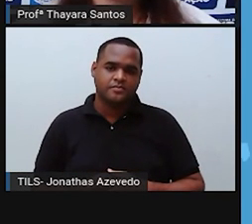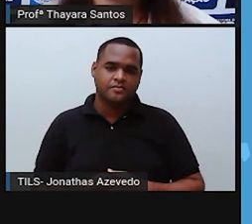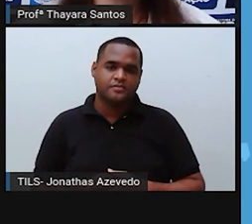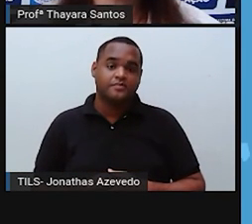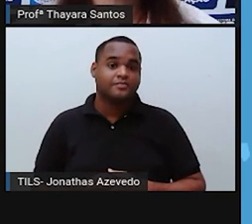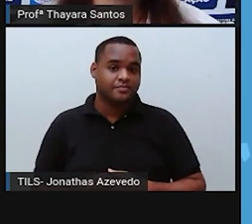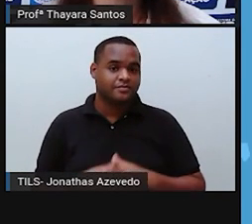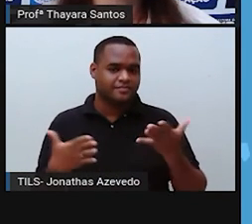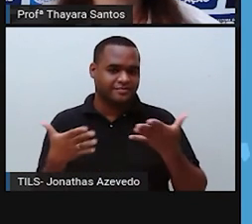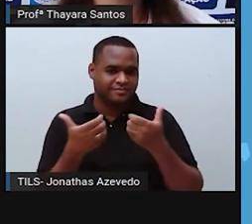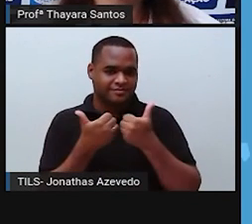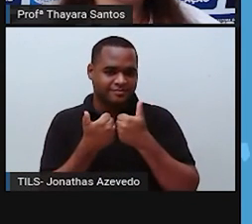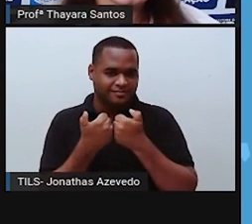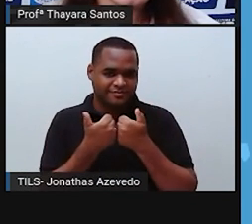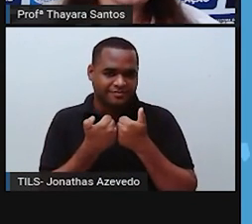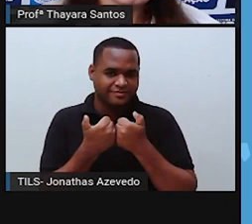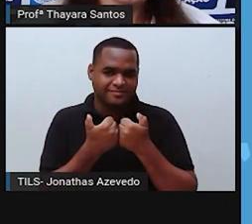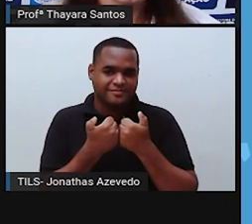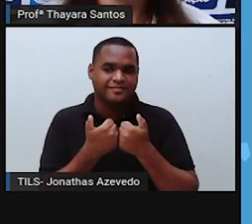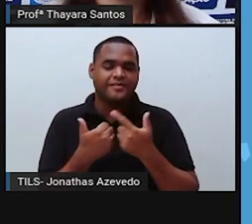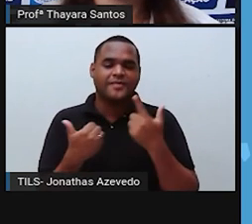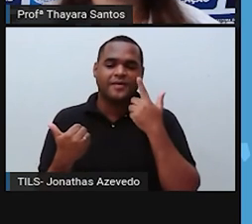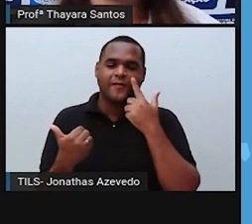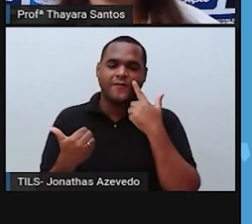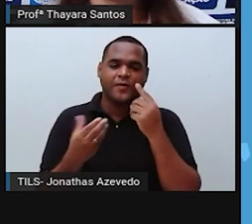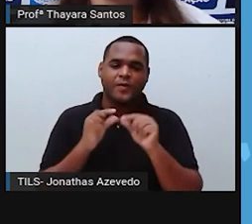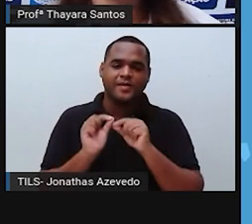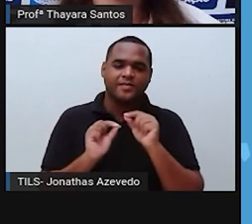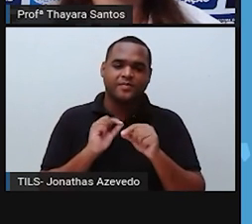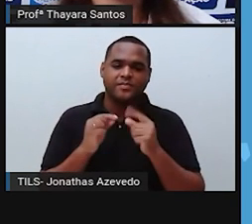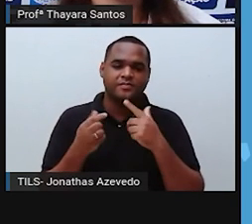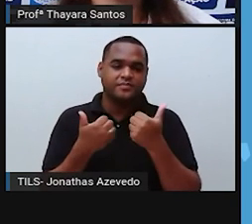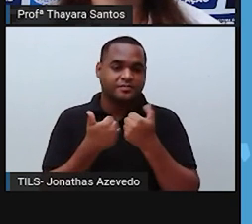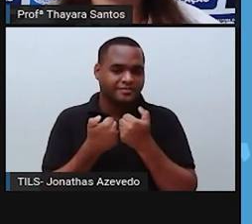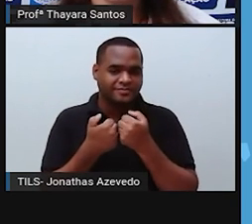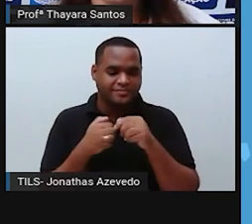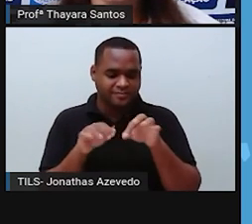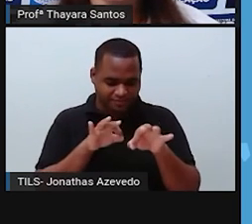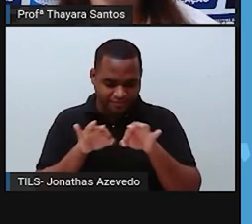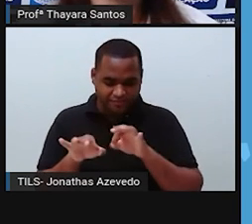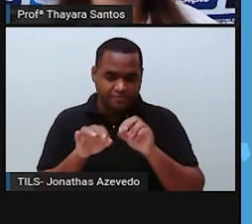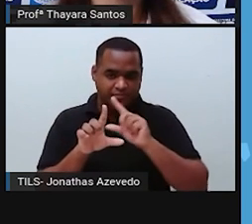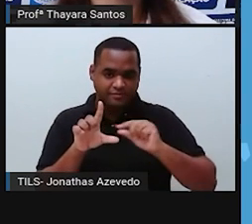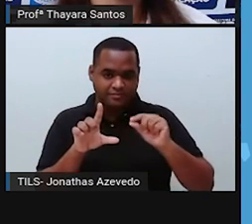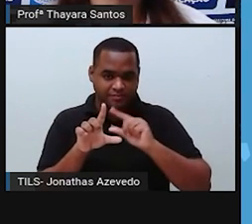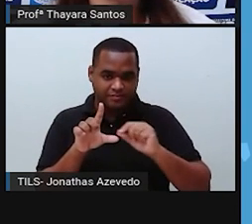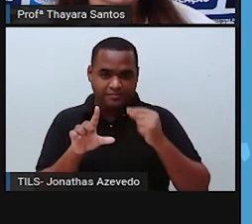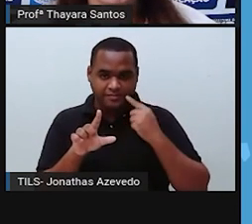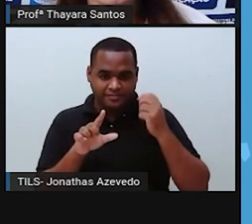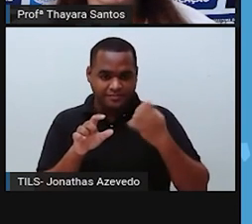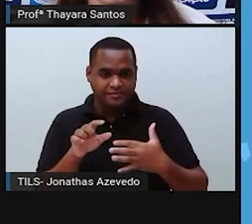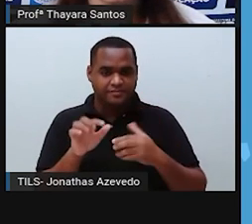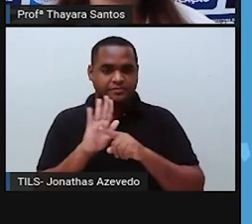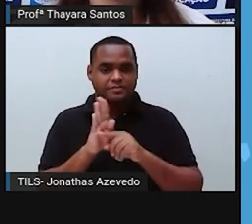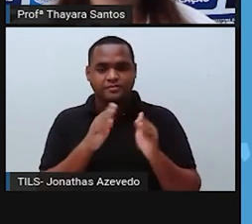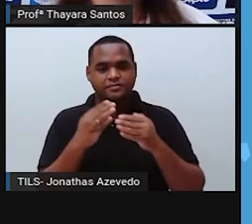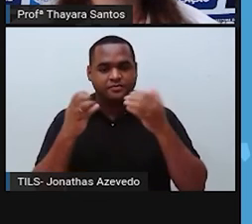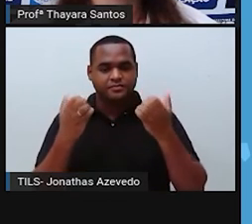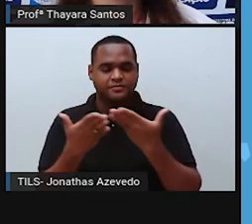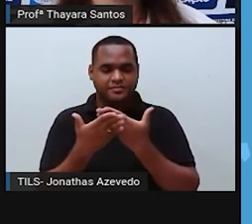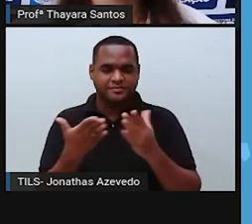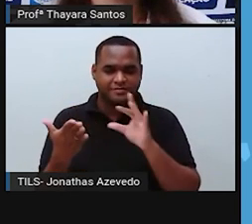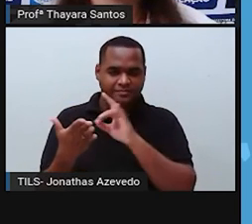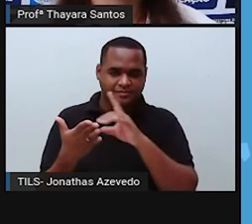E agora a gente vai para o nosso game. E no nosso game eu preparei um link que vai estar na descrição desse vídeo para vocês.